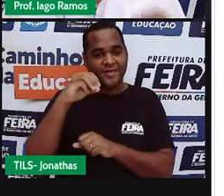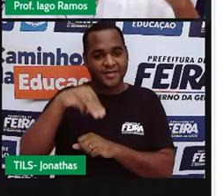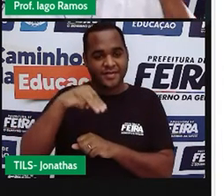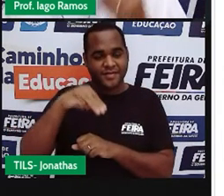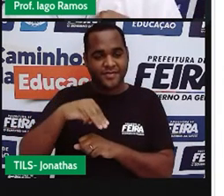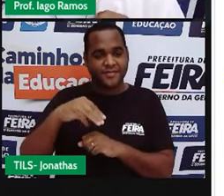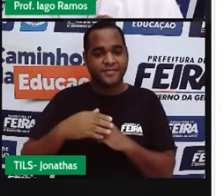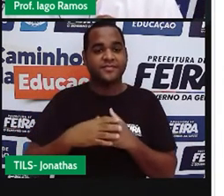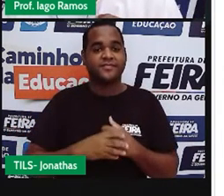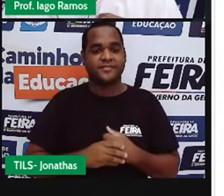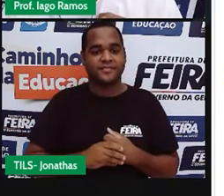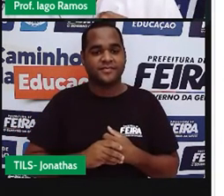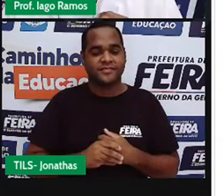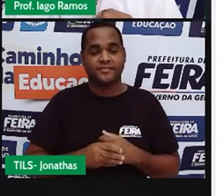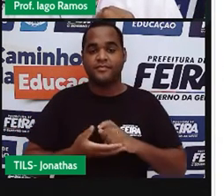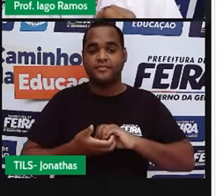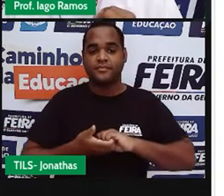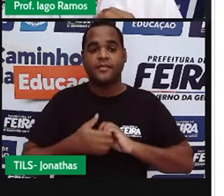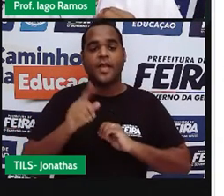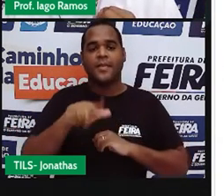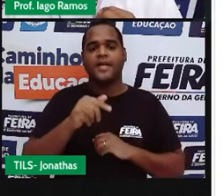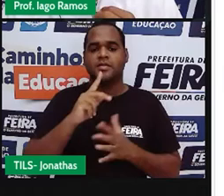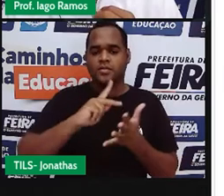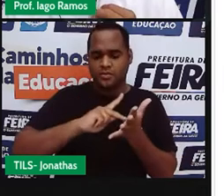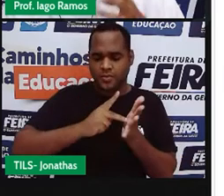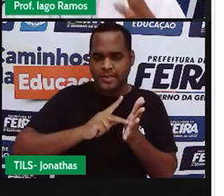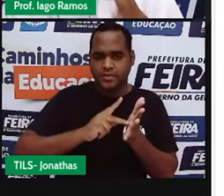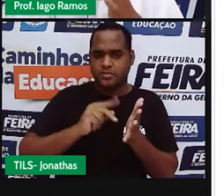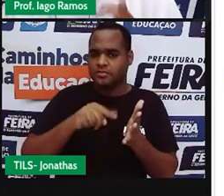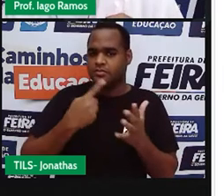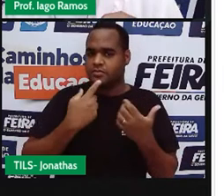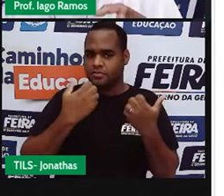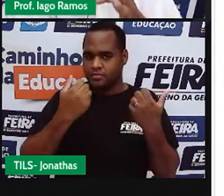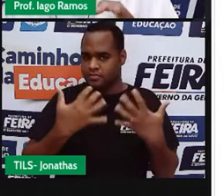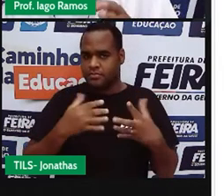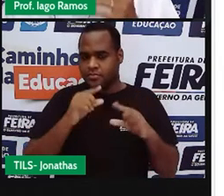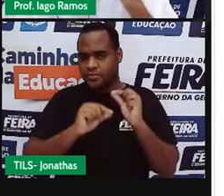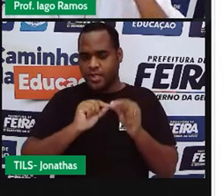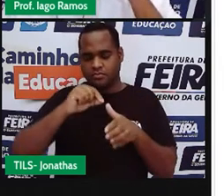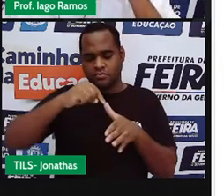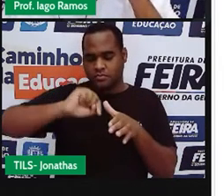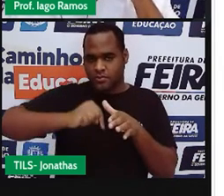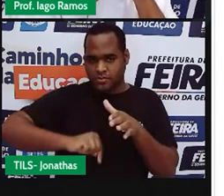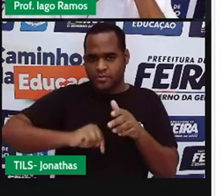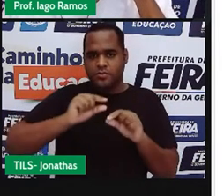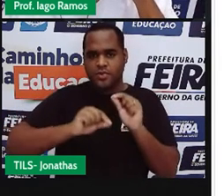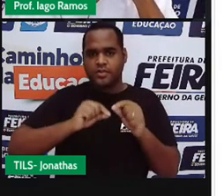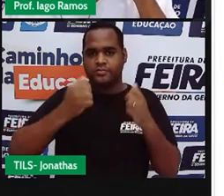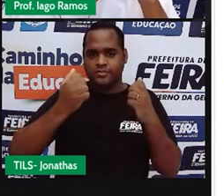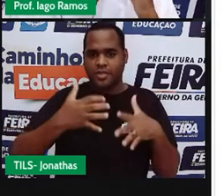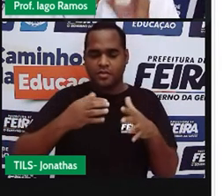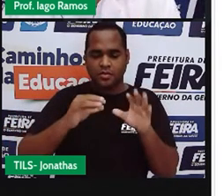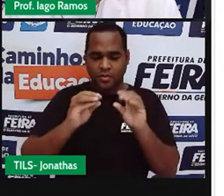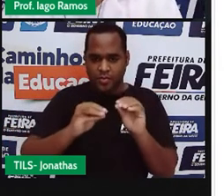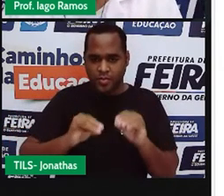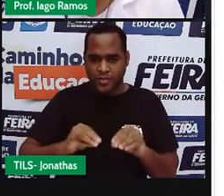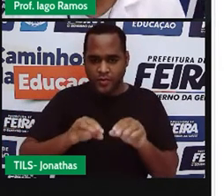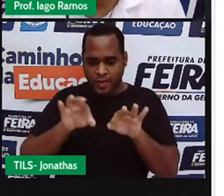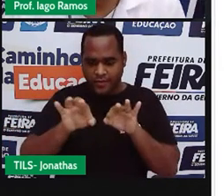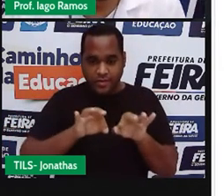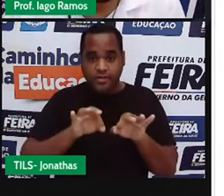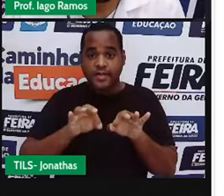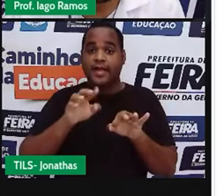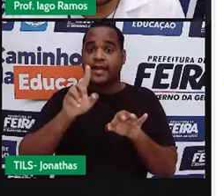Belezinha? Na geometria, a gente diz que o poço, do jeito que a gente colocou ali, ele está